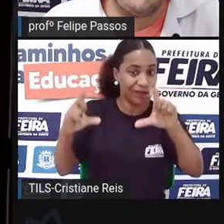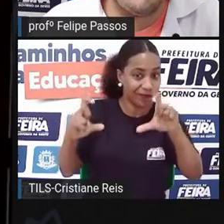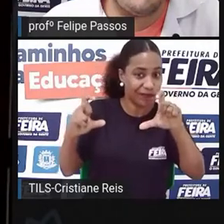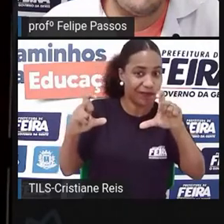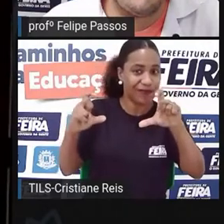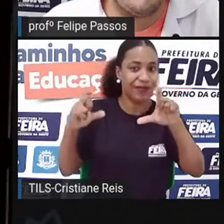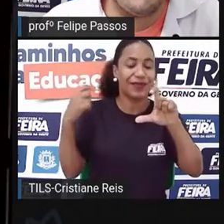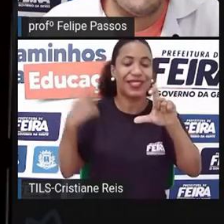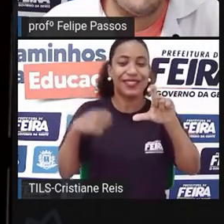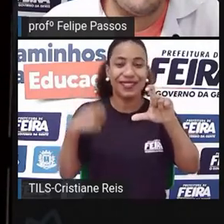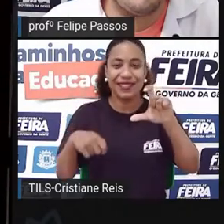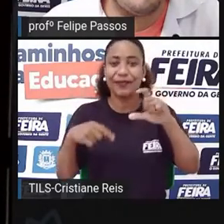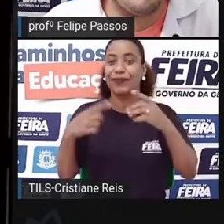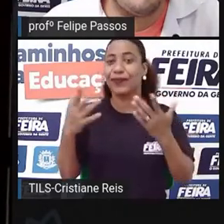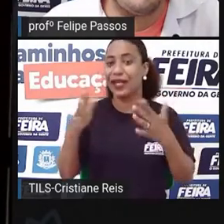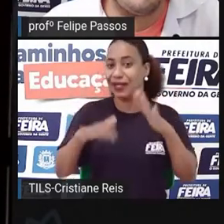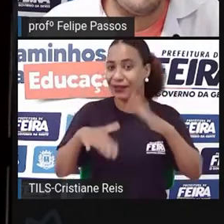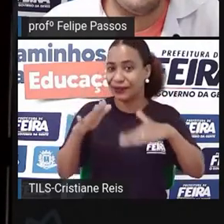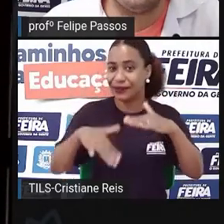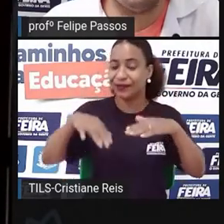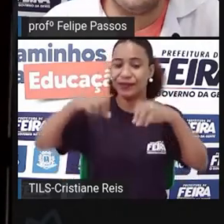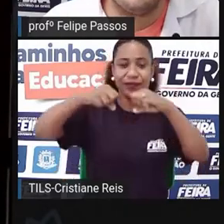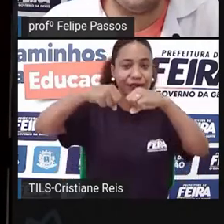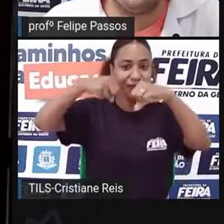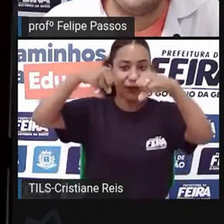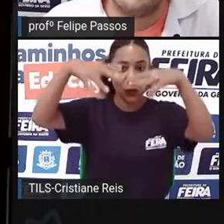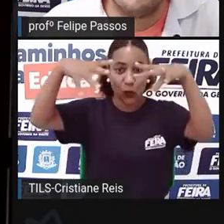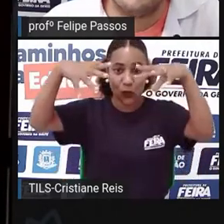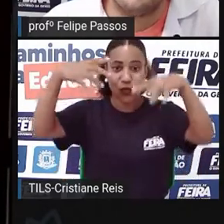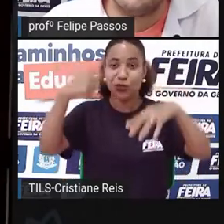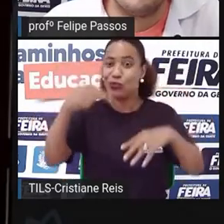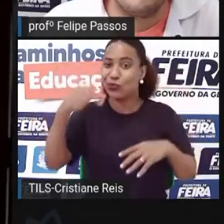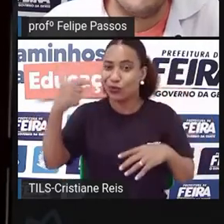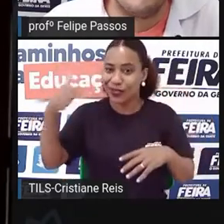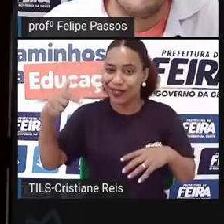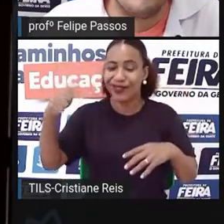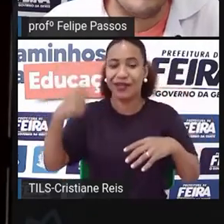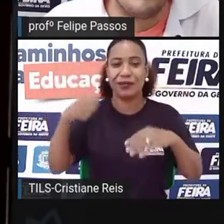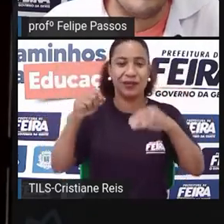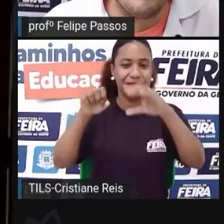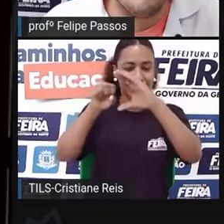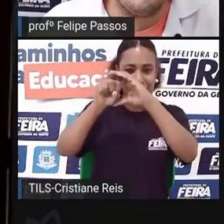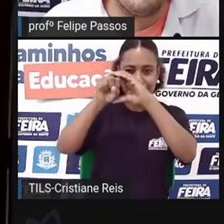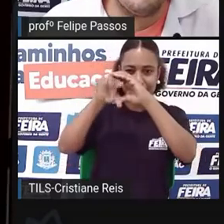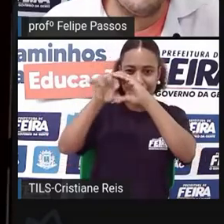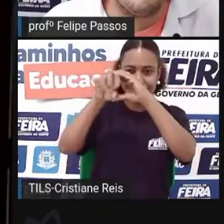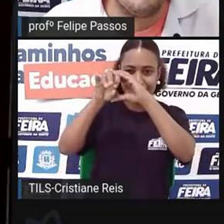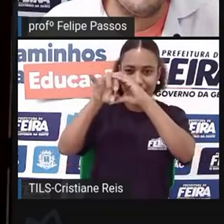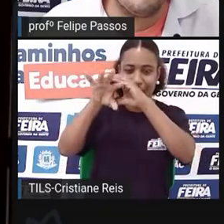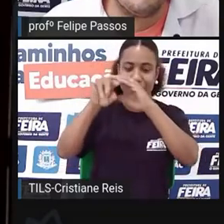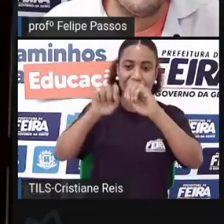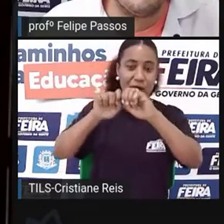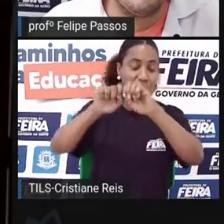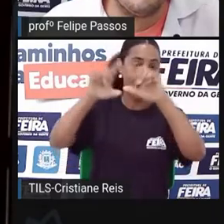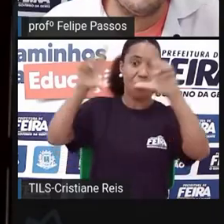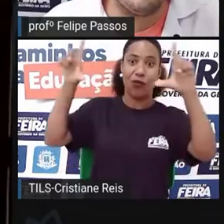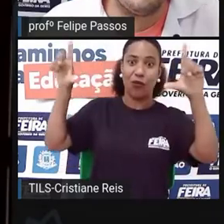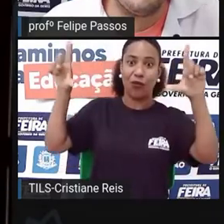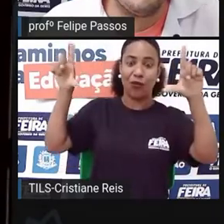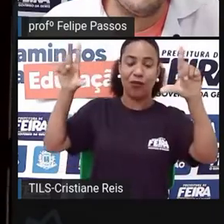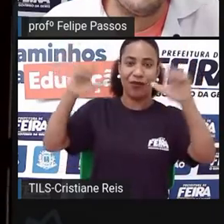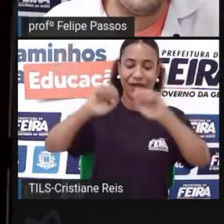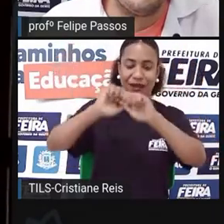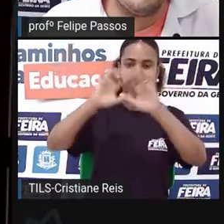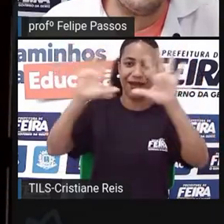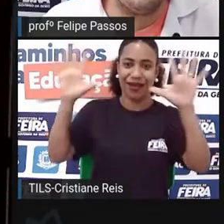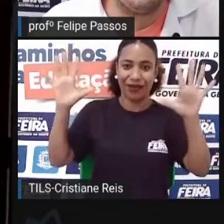da foto nítida, você vai aumentar o ISO e vai ter lá granulada. Tudo depende do que você vai querer fazer com